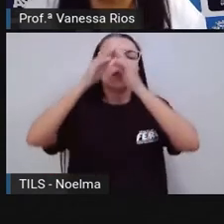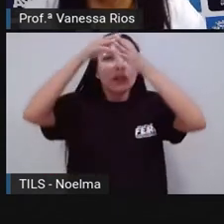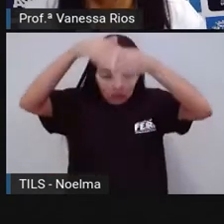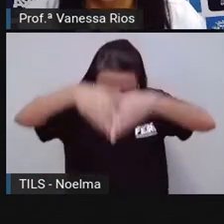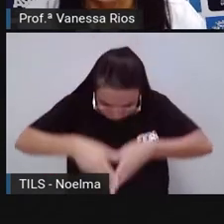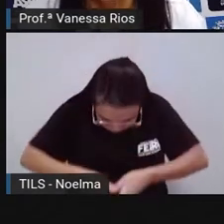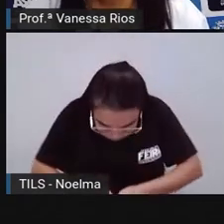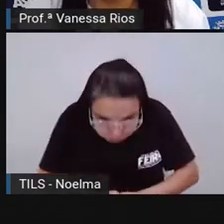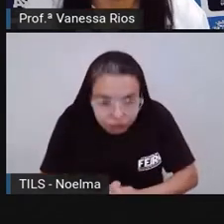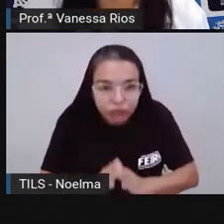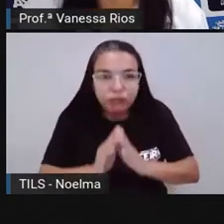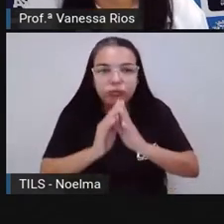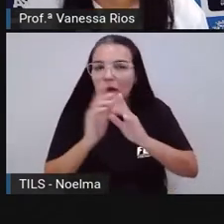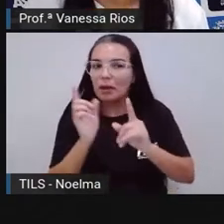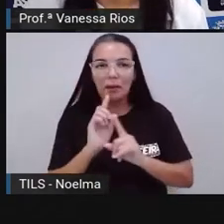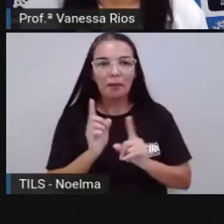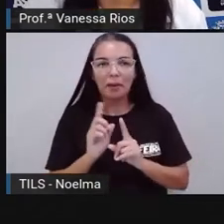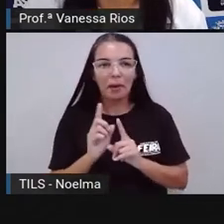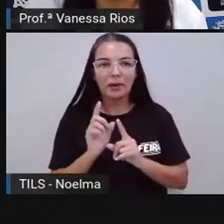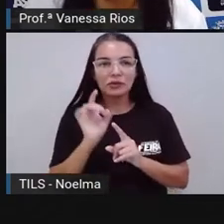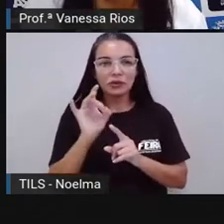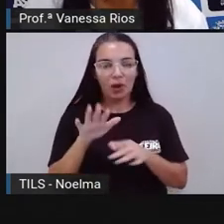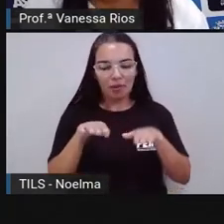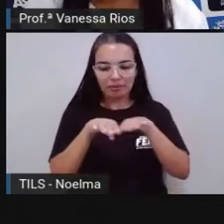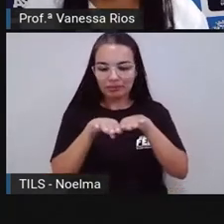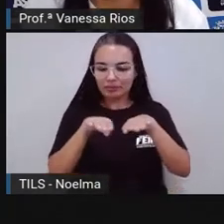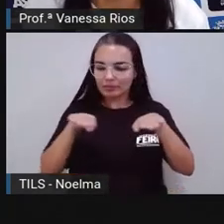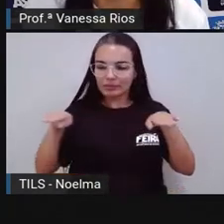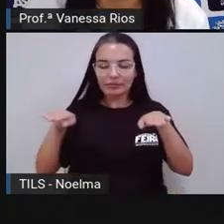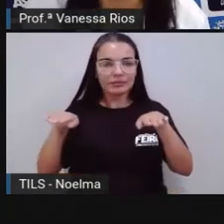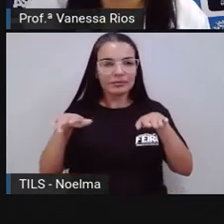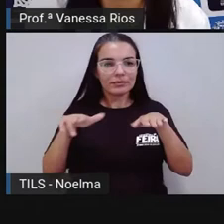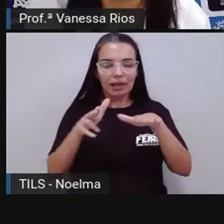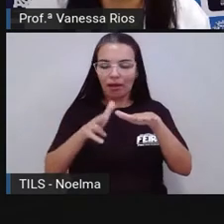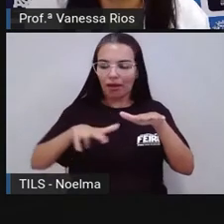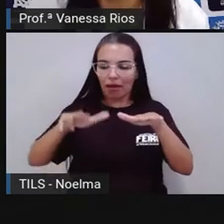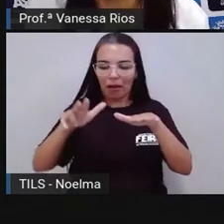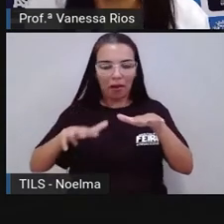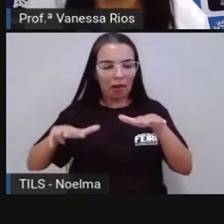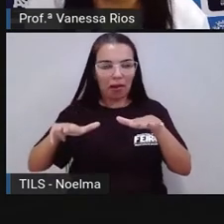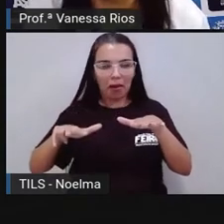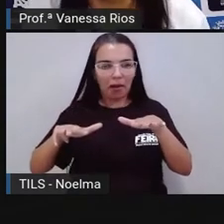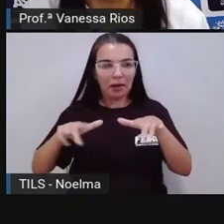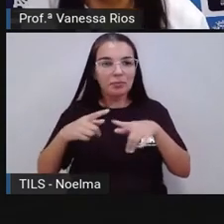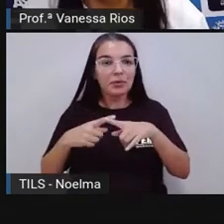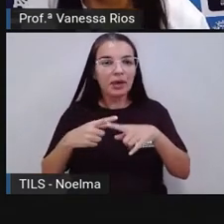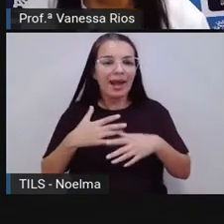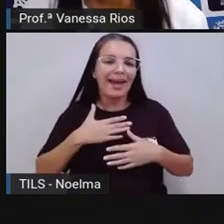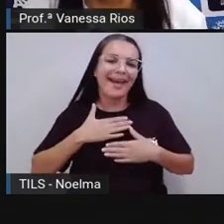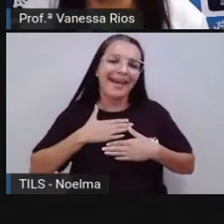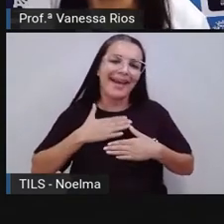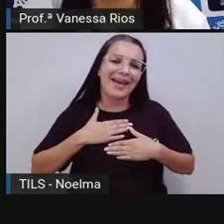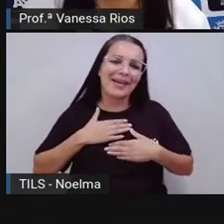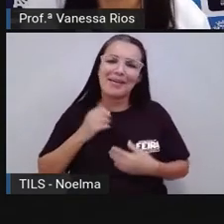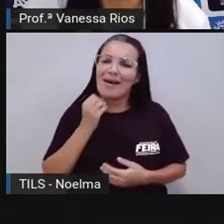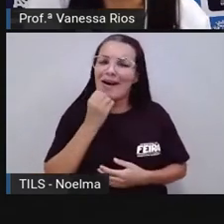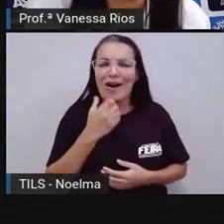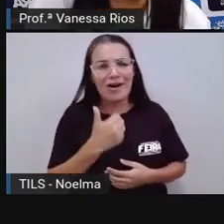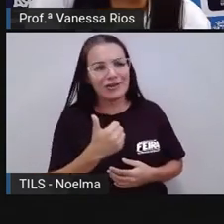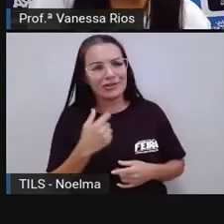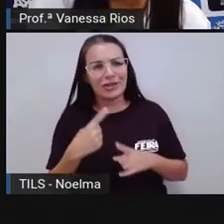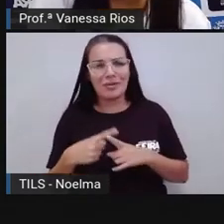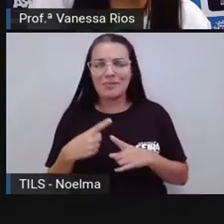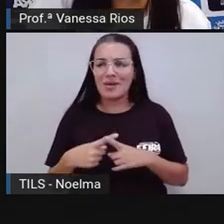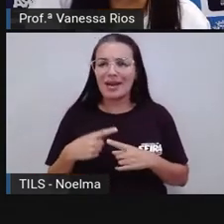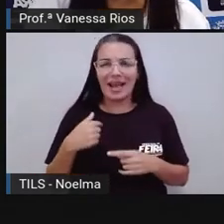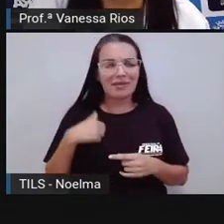deitar sobre a água, porque você não vai afundar. Para mim aí seria ideal, porque eu não sei nadar. Já fiquei sabendo aí que